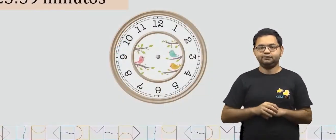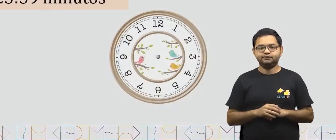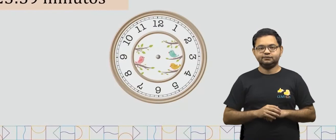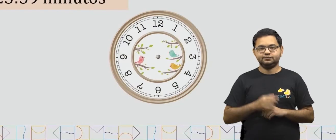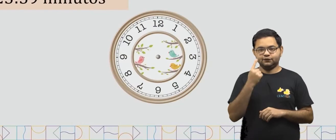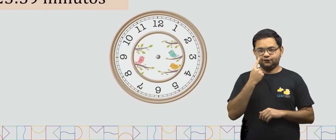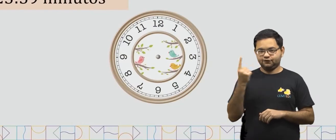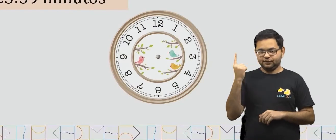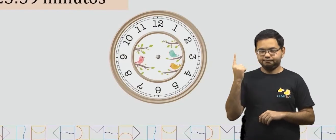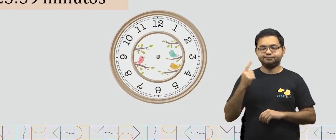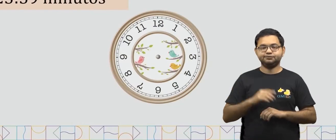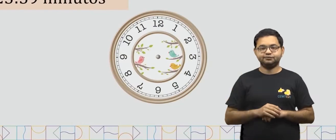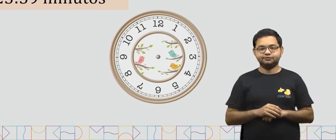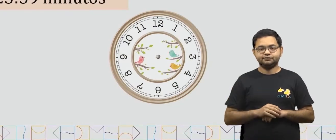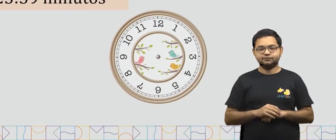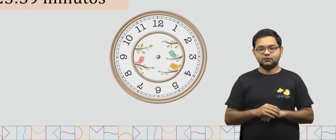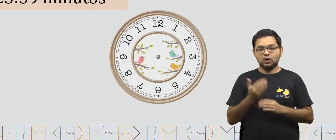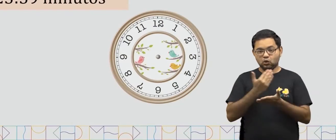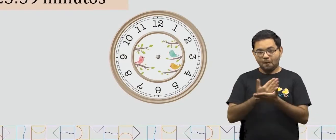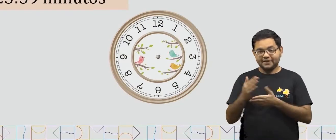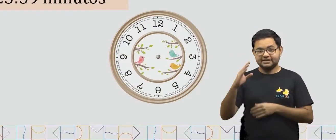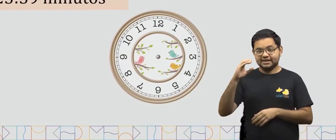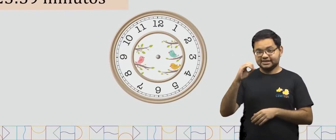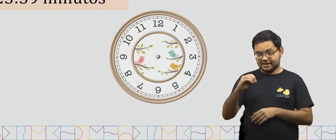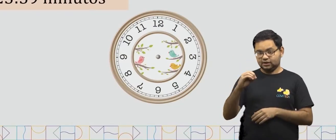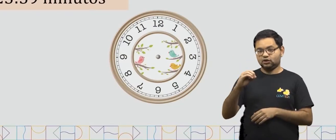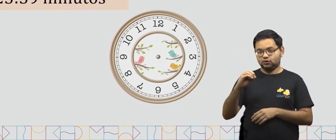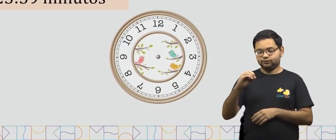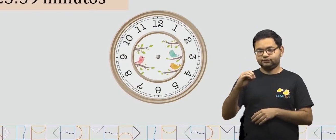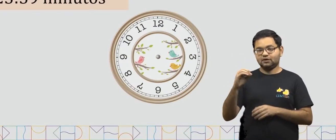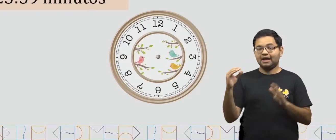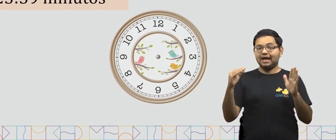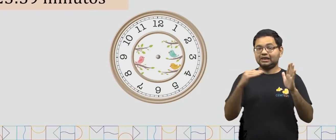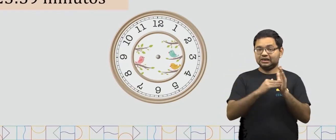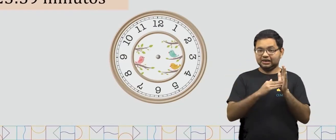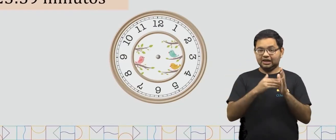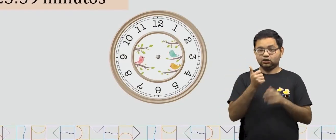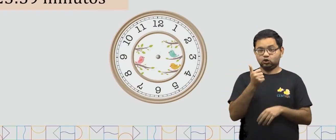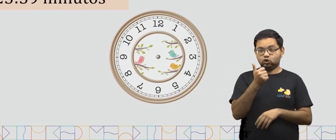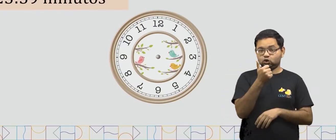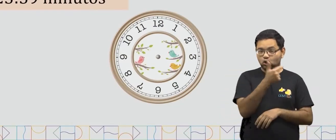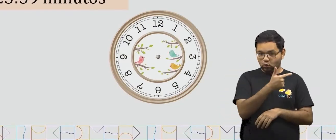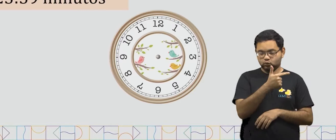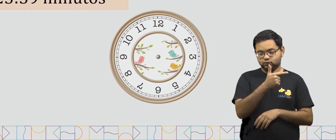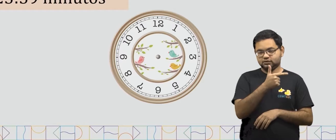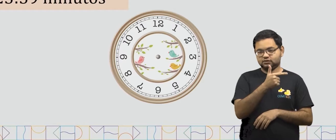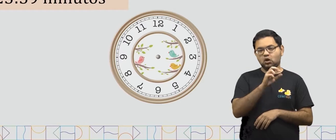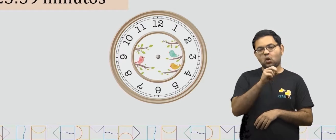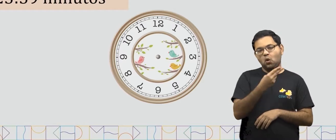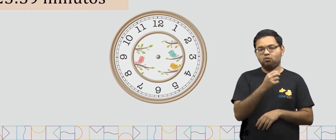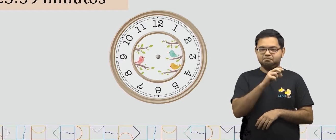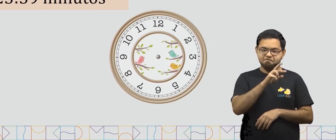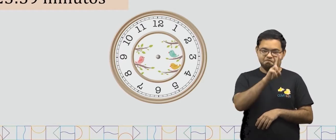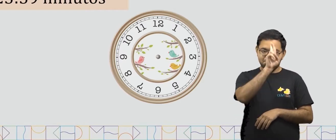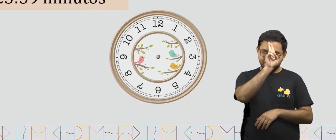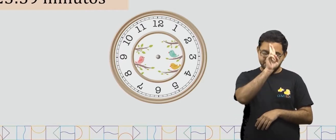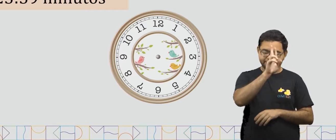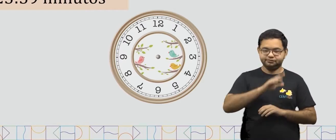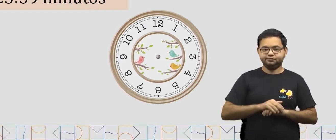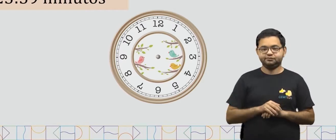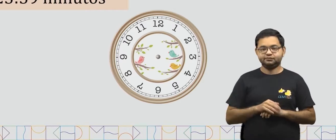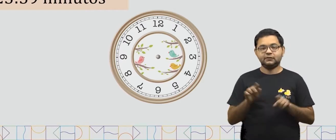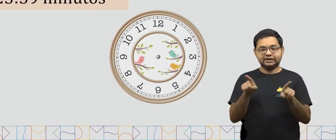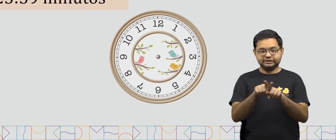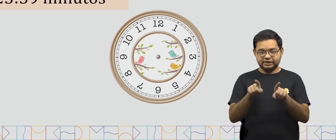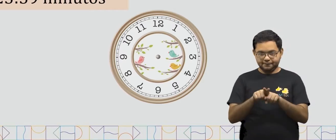de 0 hora ou meia-noite até as 12 horas ou meio-dia. E de 13